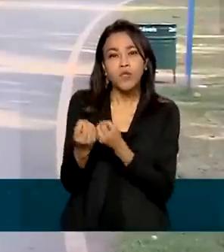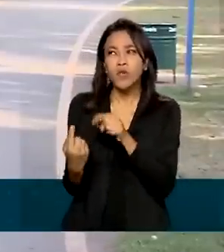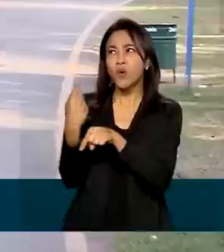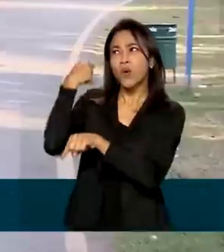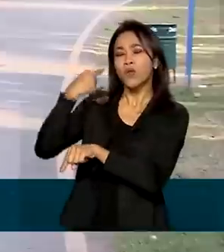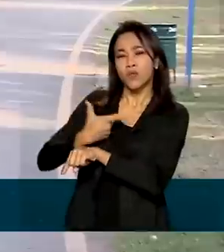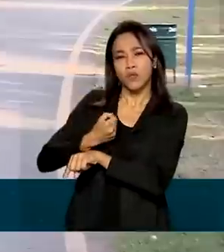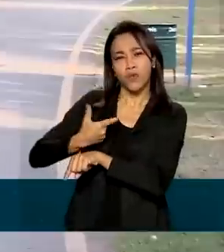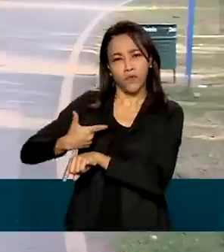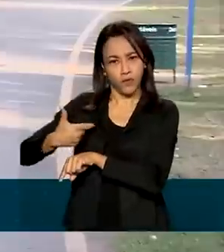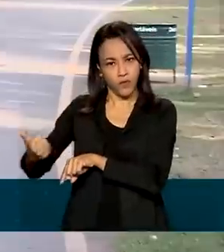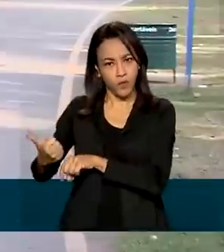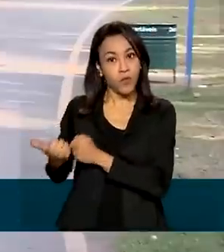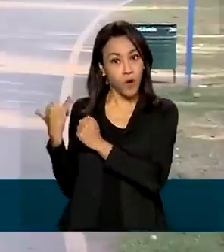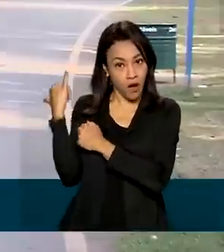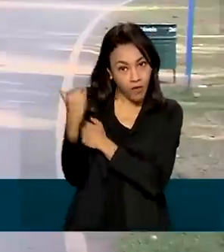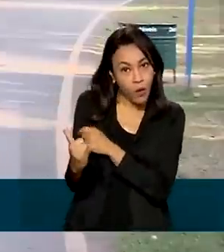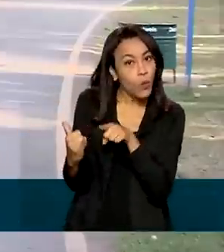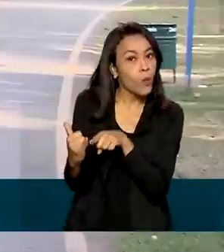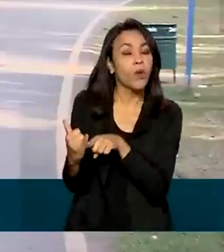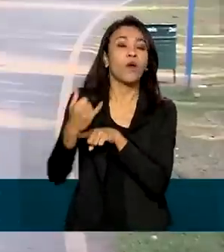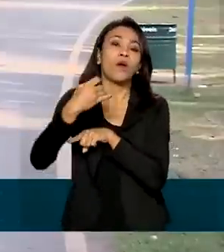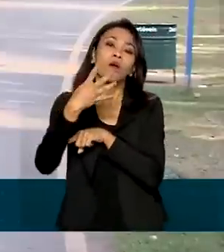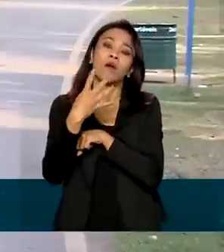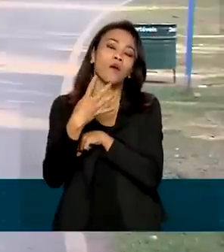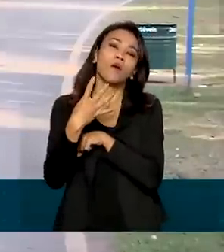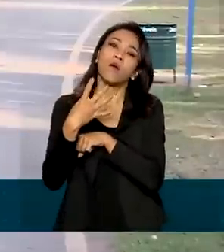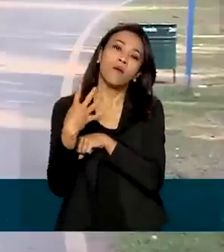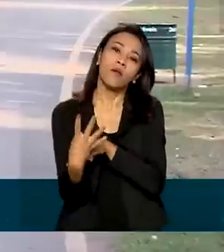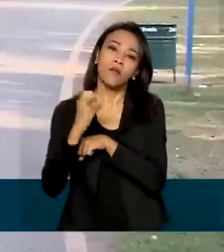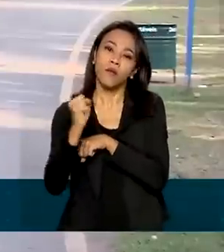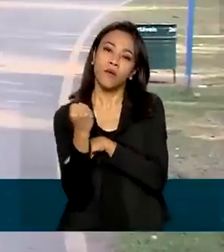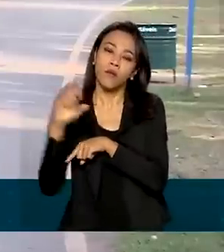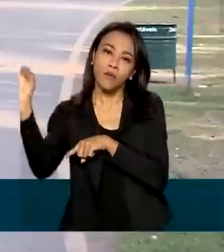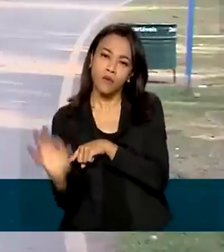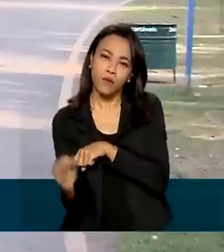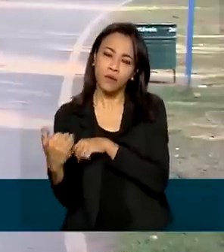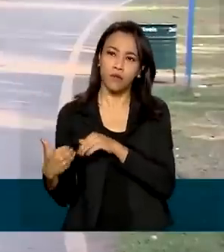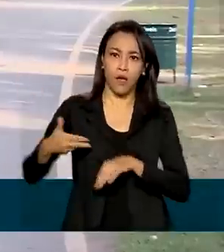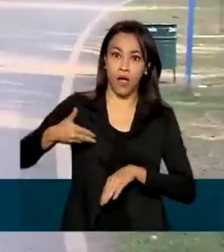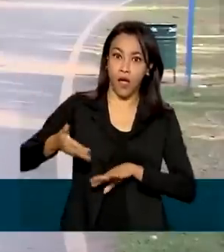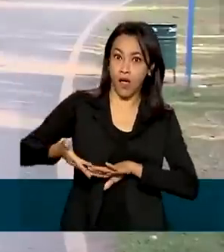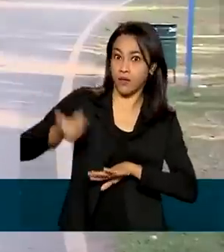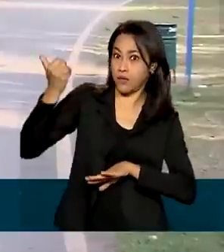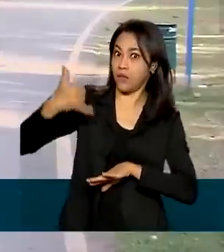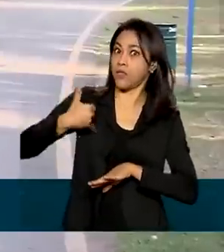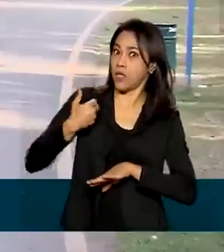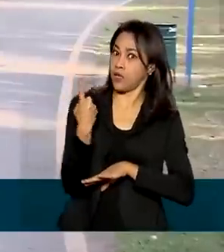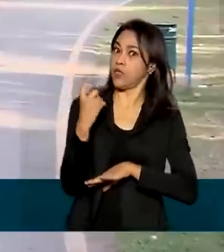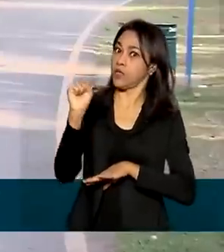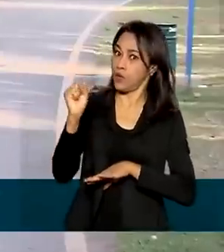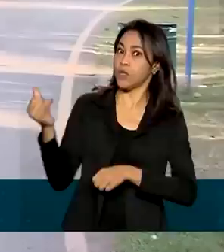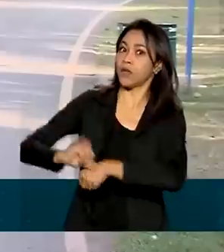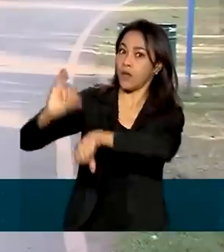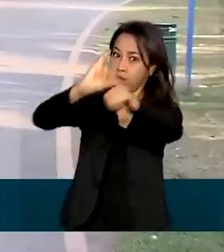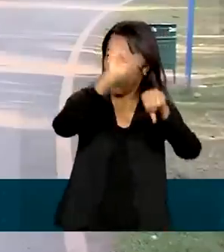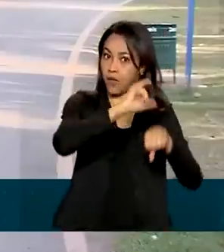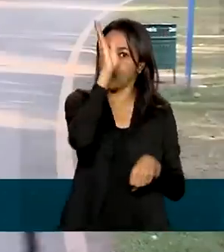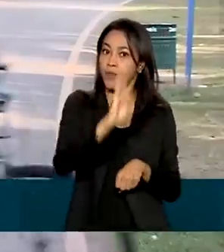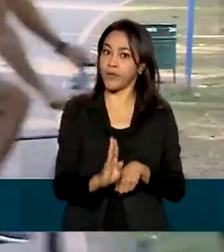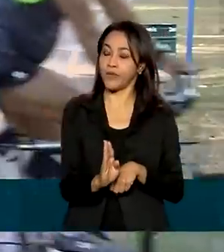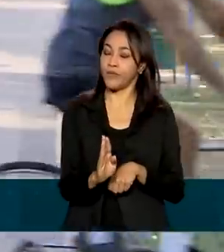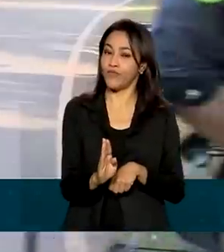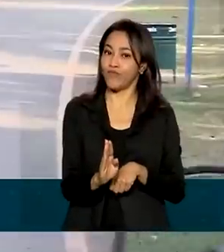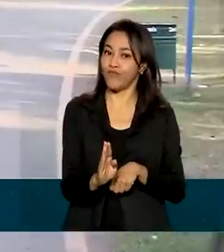apontaram que 48% da população acima de 18 anos das capitais brasileiras não atendiam